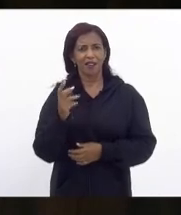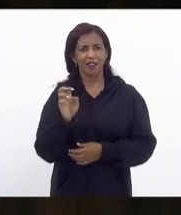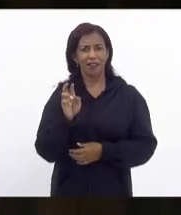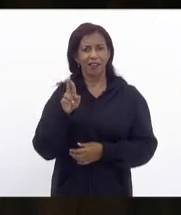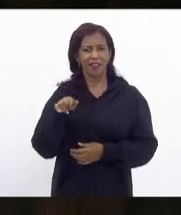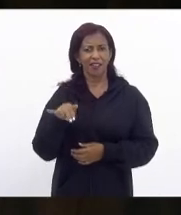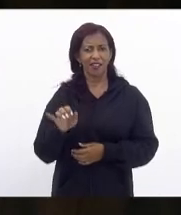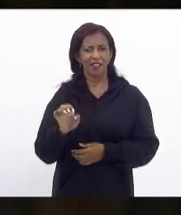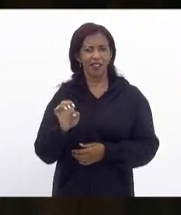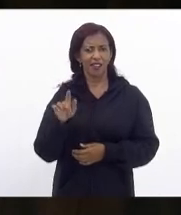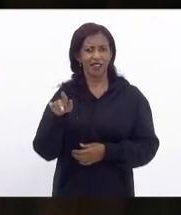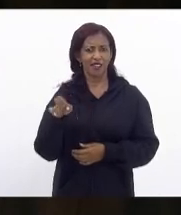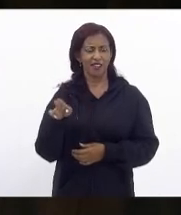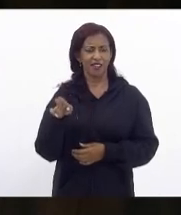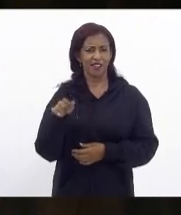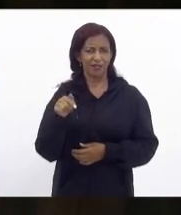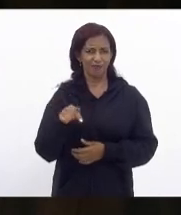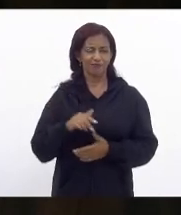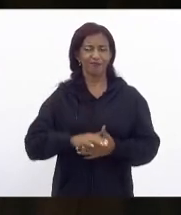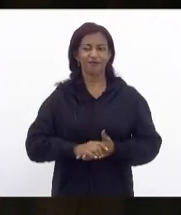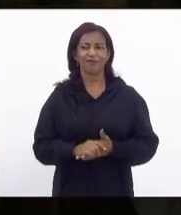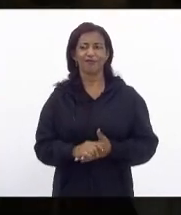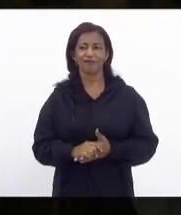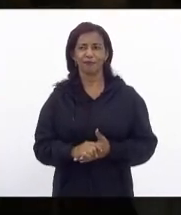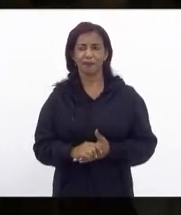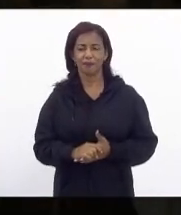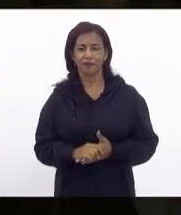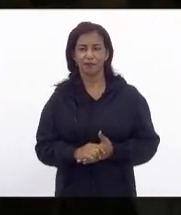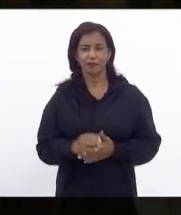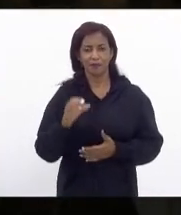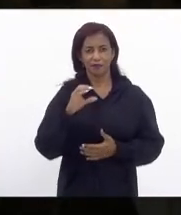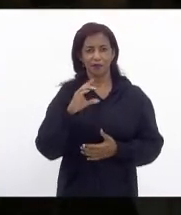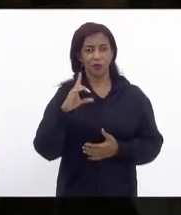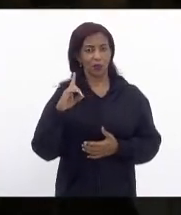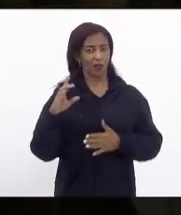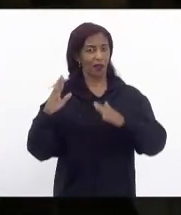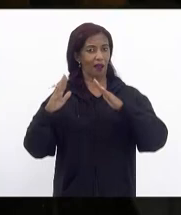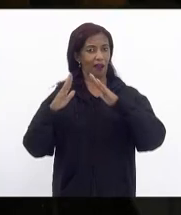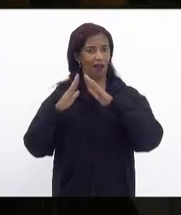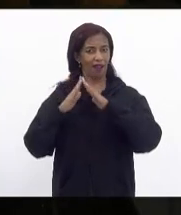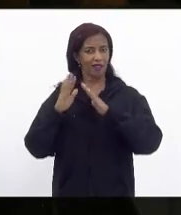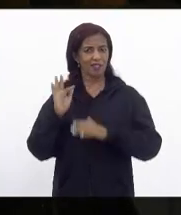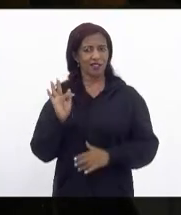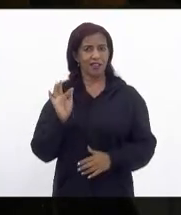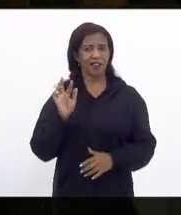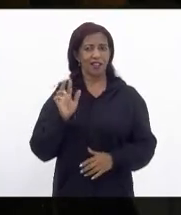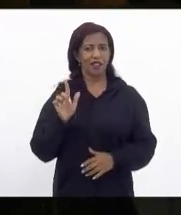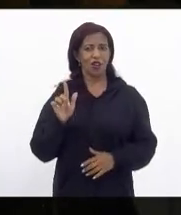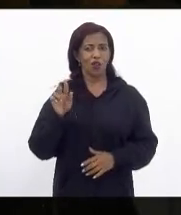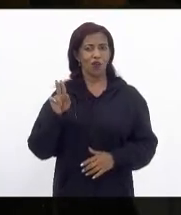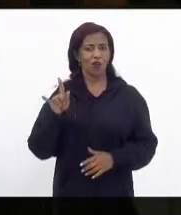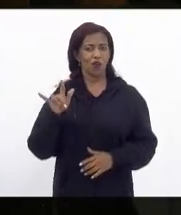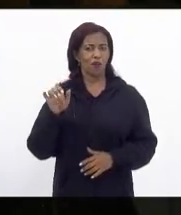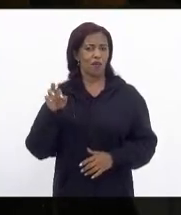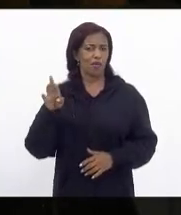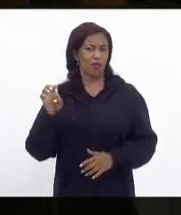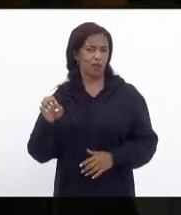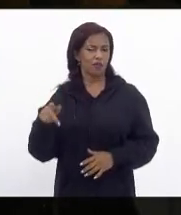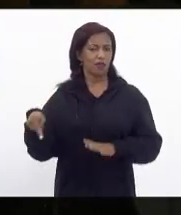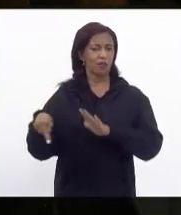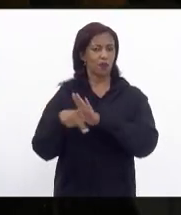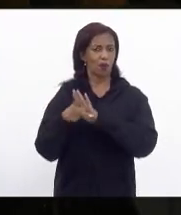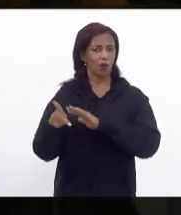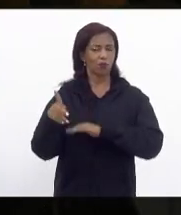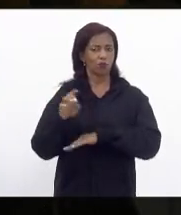que coordena a Casa Fluminense exatamente exatamente a Casa Fluminense que é uma instituição que é um orgulho para o Rio de